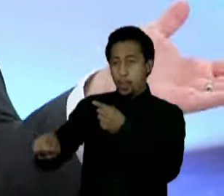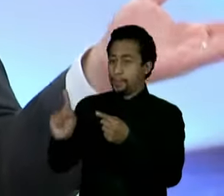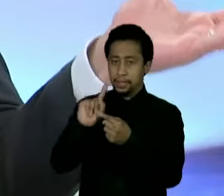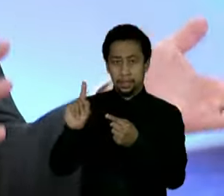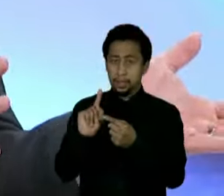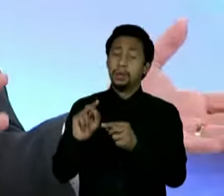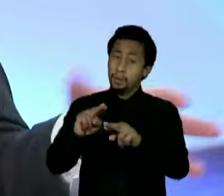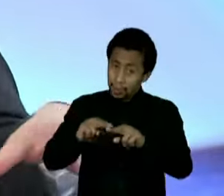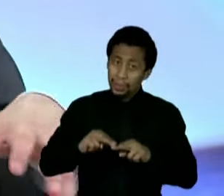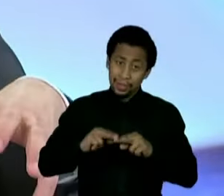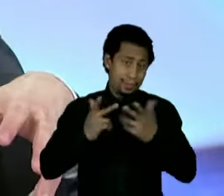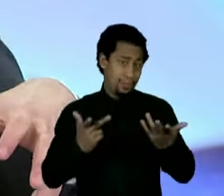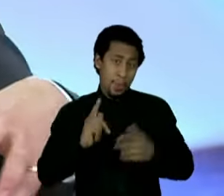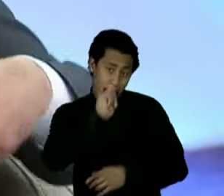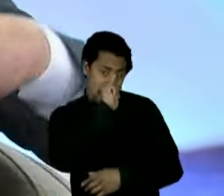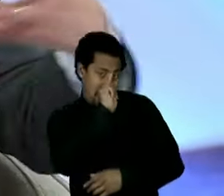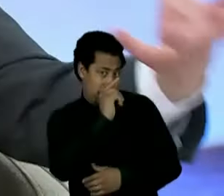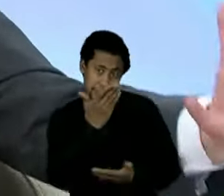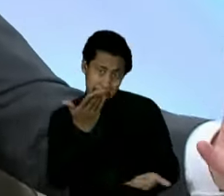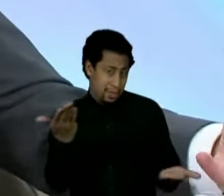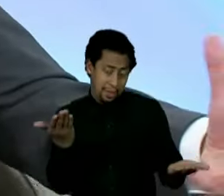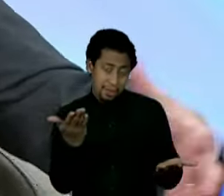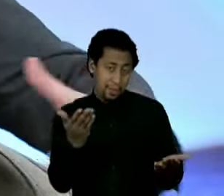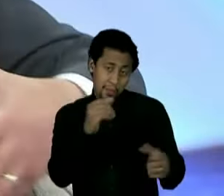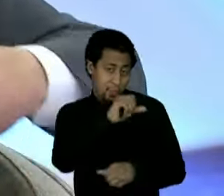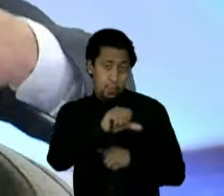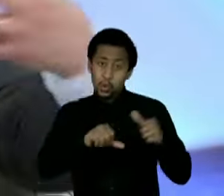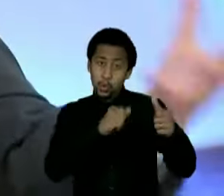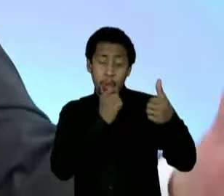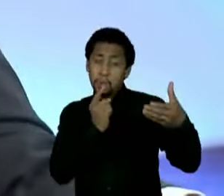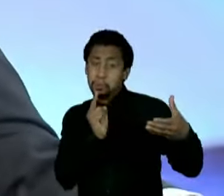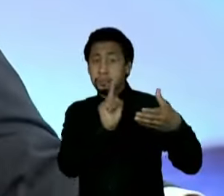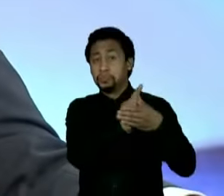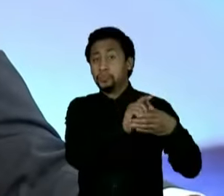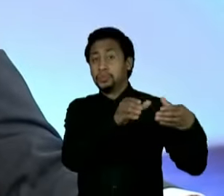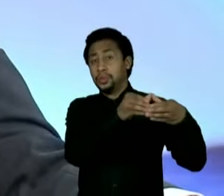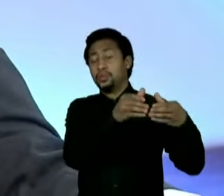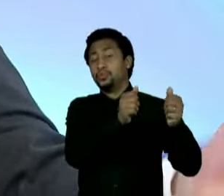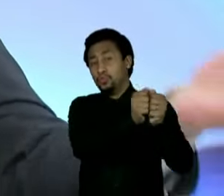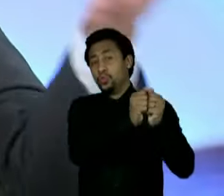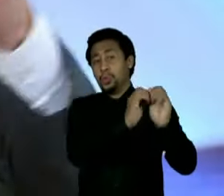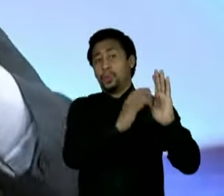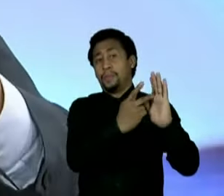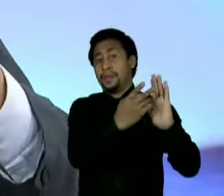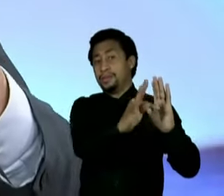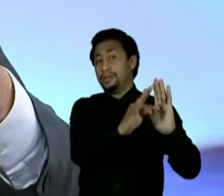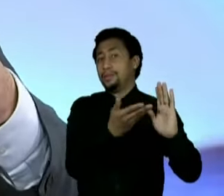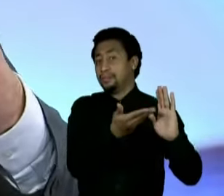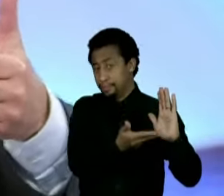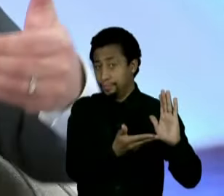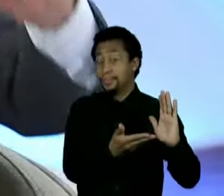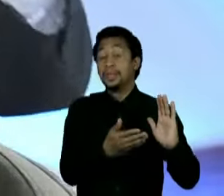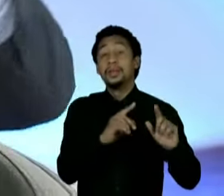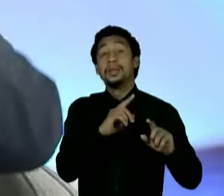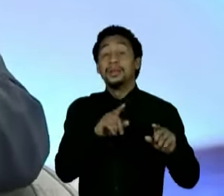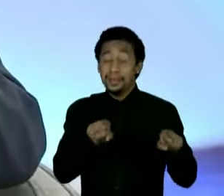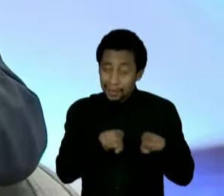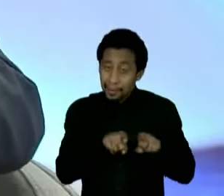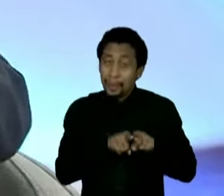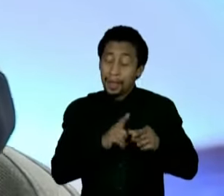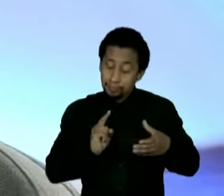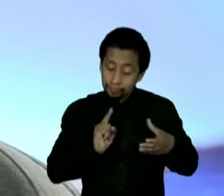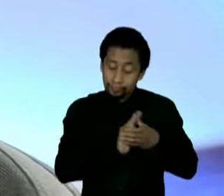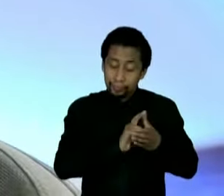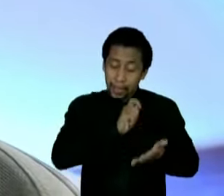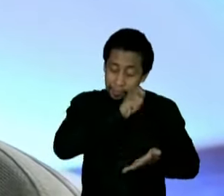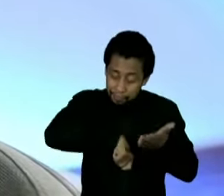foi a mudança do Alckmin, que era talvez uma pessoa importante, a ficha número 7 do PSDB, e se filiou ao nosso partido, entendendo